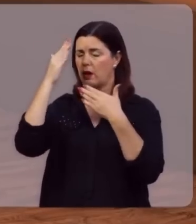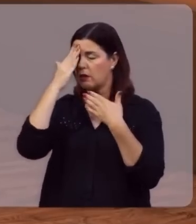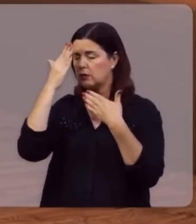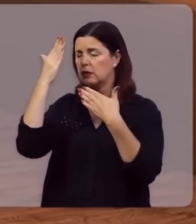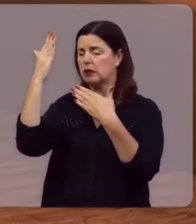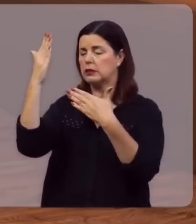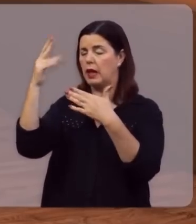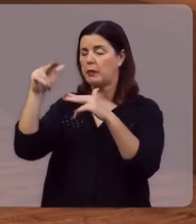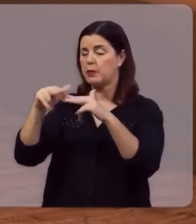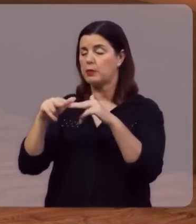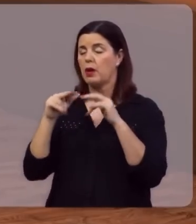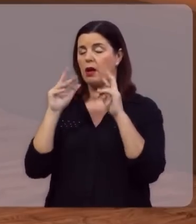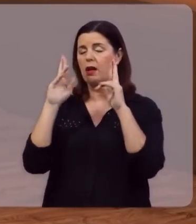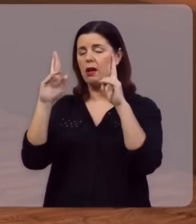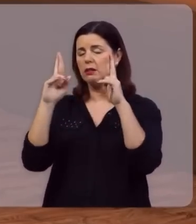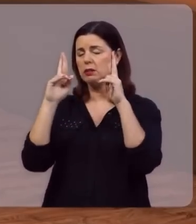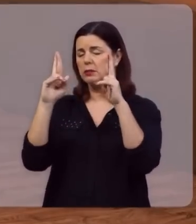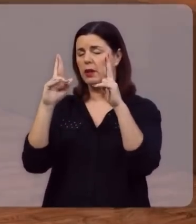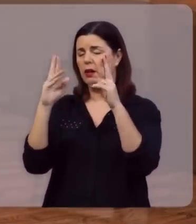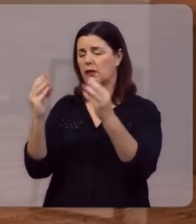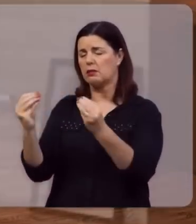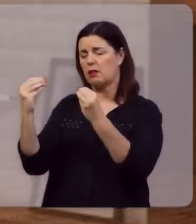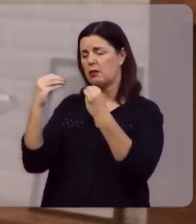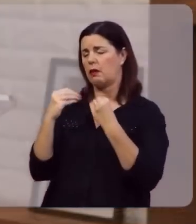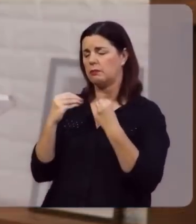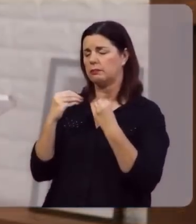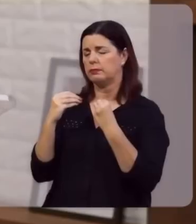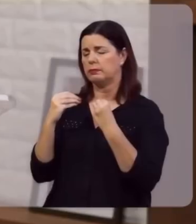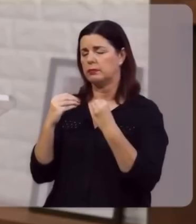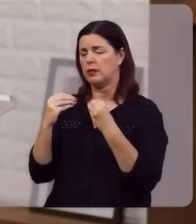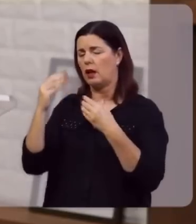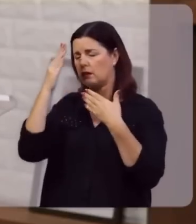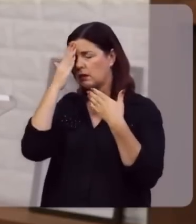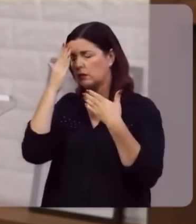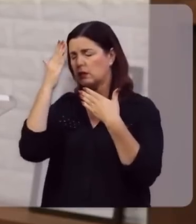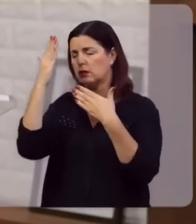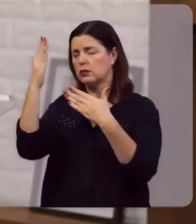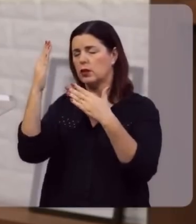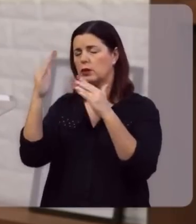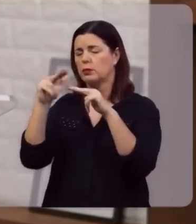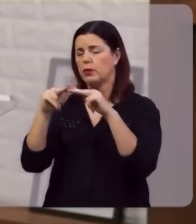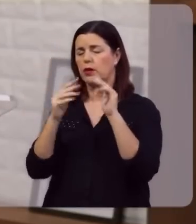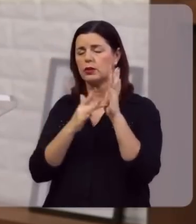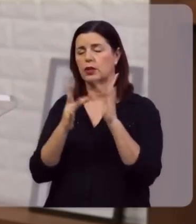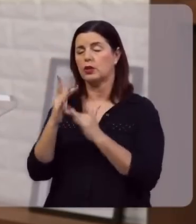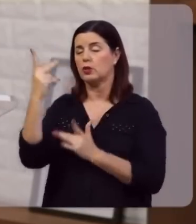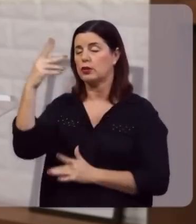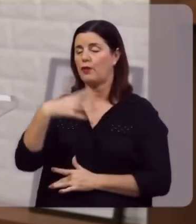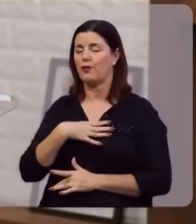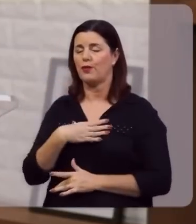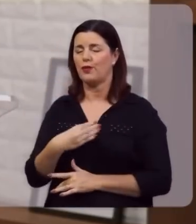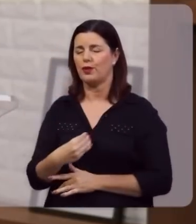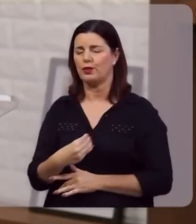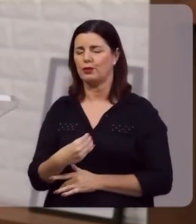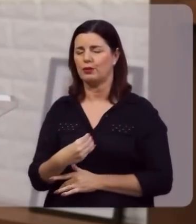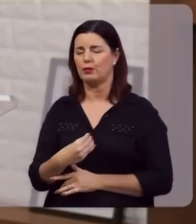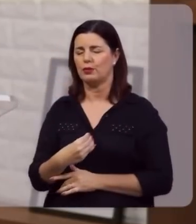te agradecemos, pela esperança, que ela nos traz, te agradecemos, por Jesus, o teu filho,